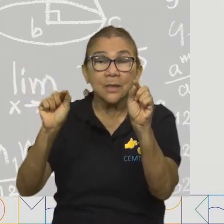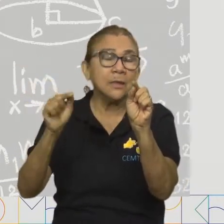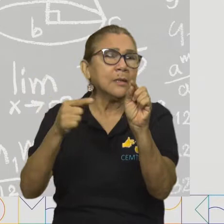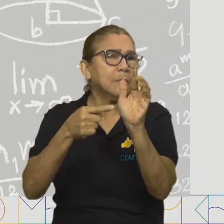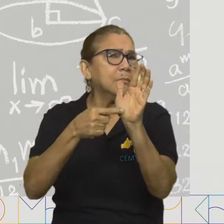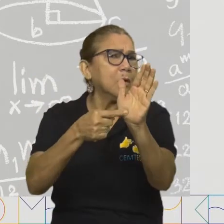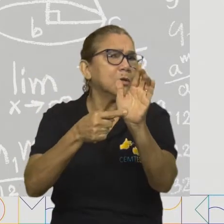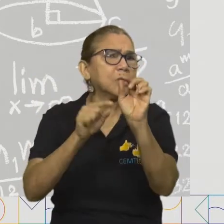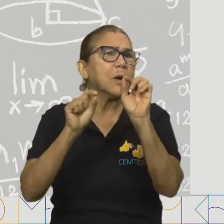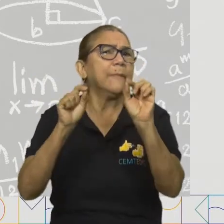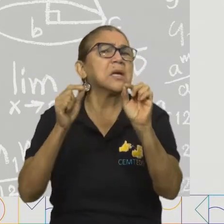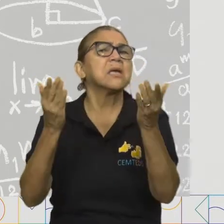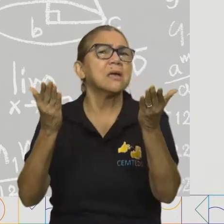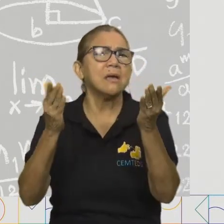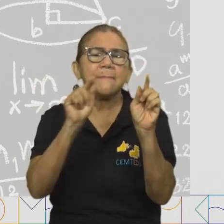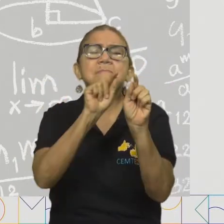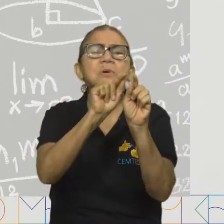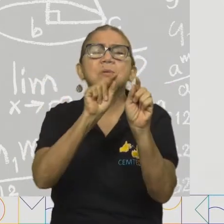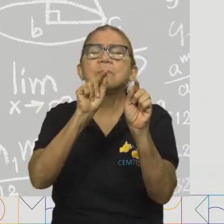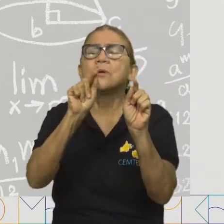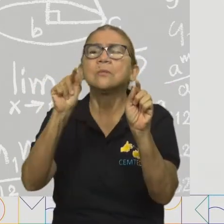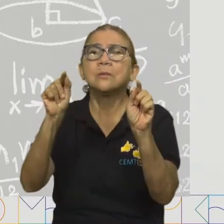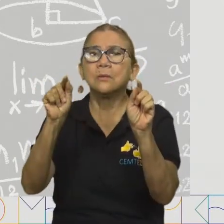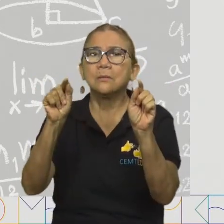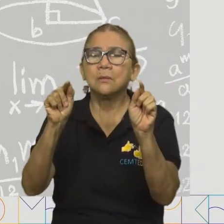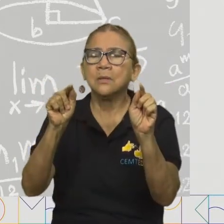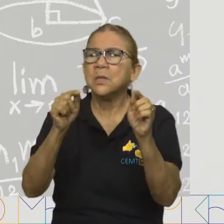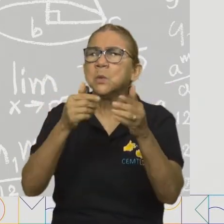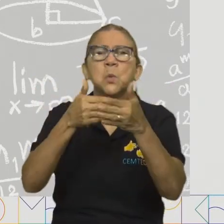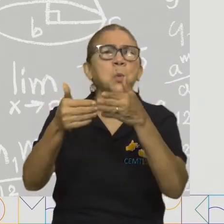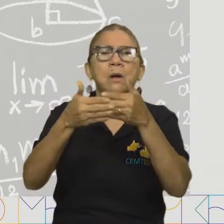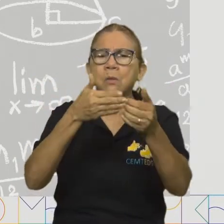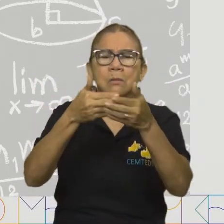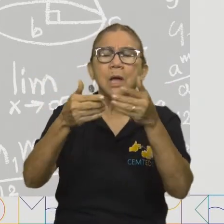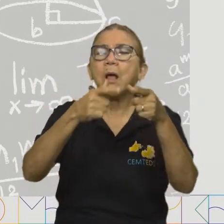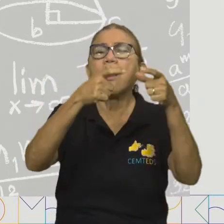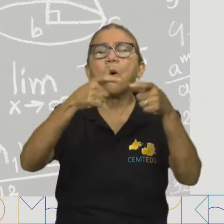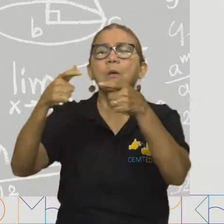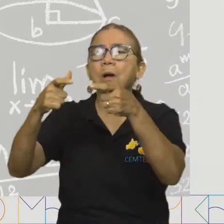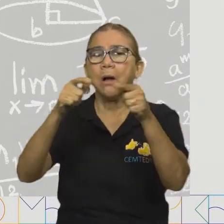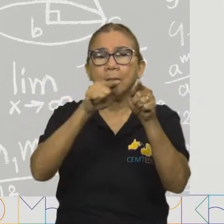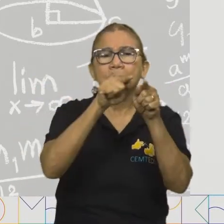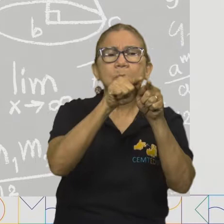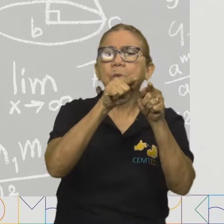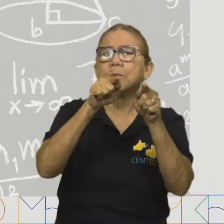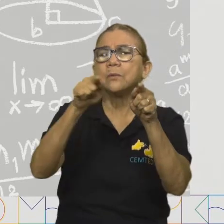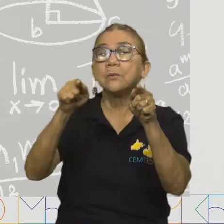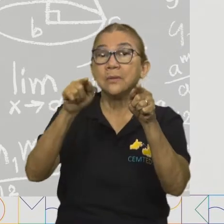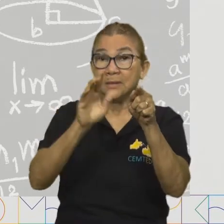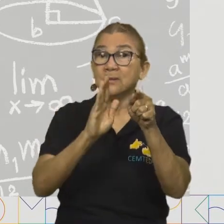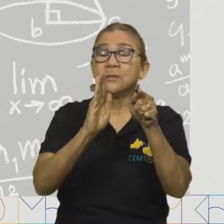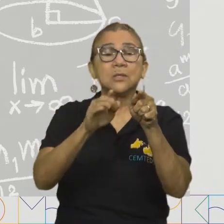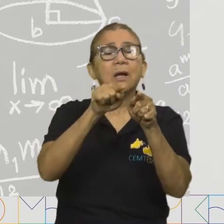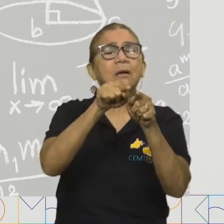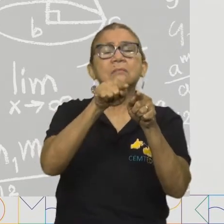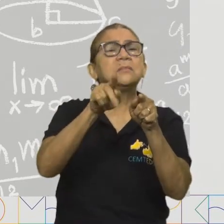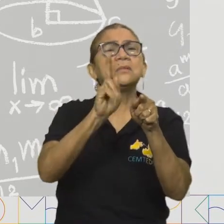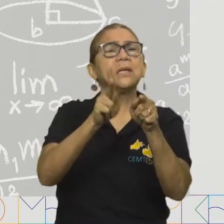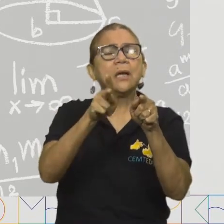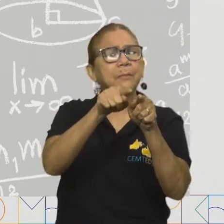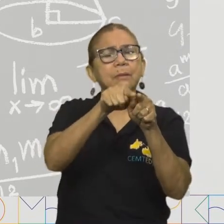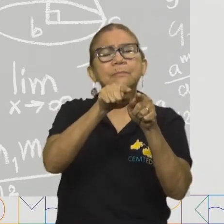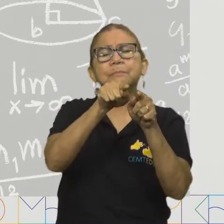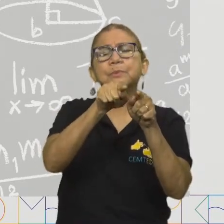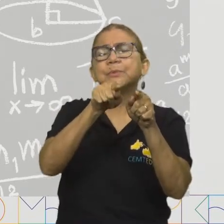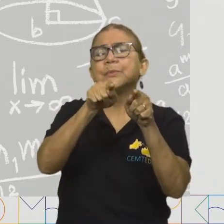que quando traçamos uma reta, podemos colocar um ponto em qualquer lugar dela, pois o ponto está